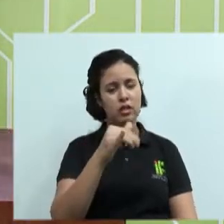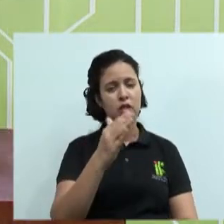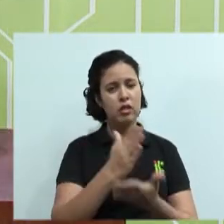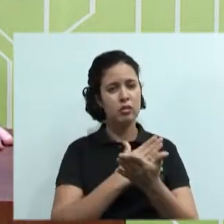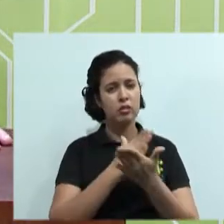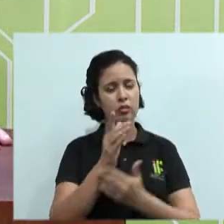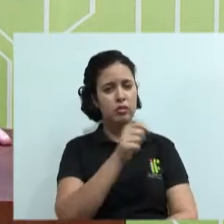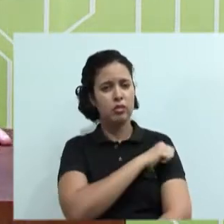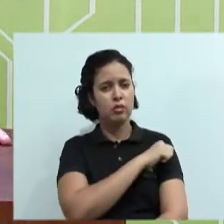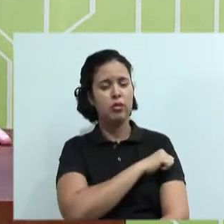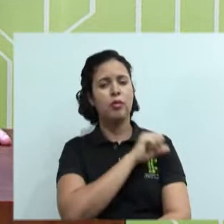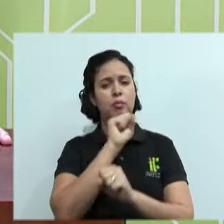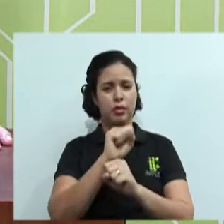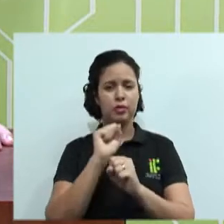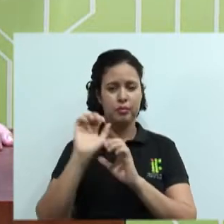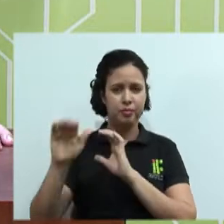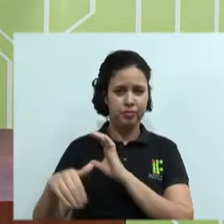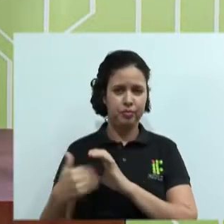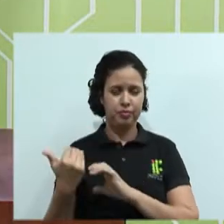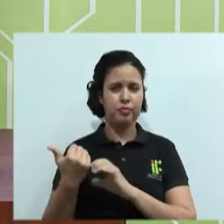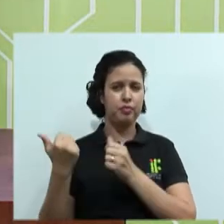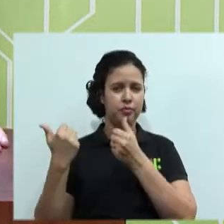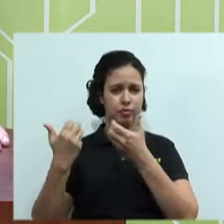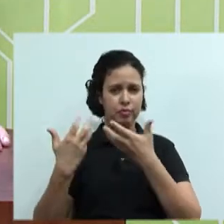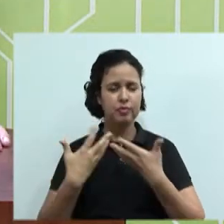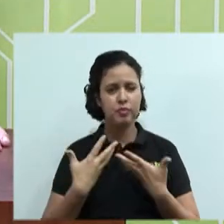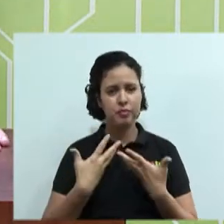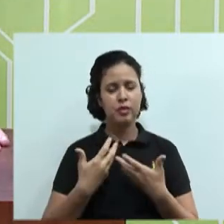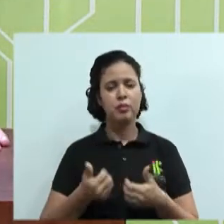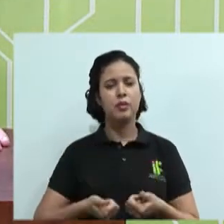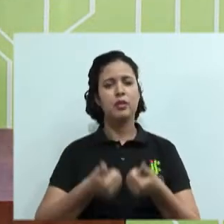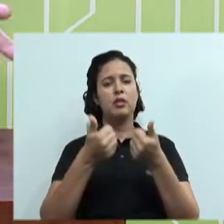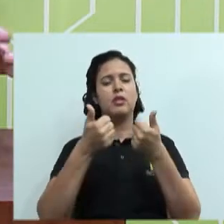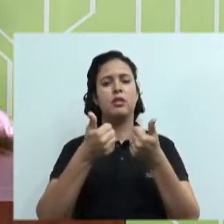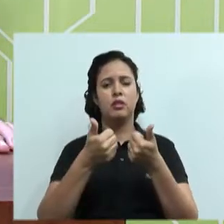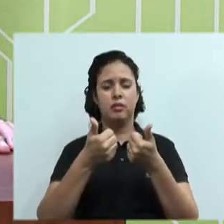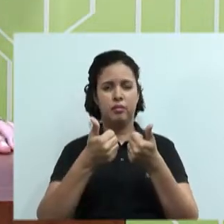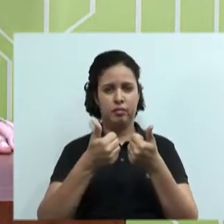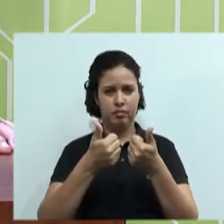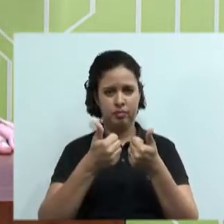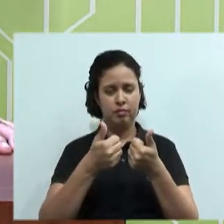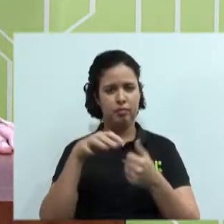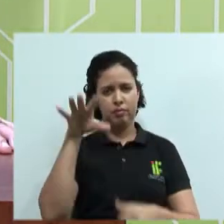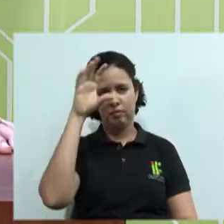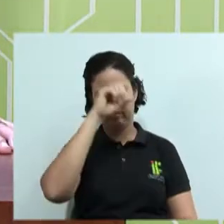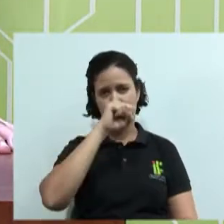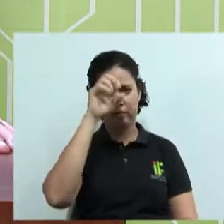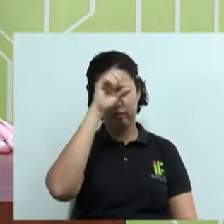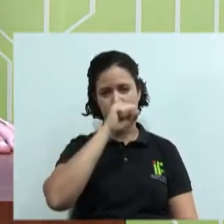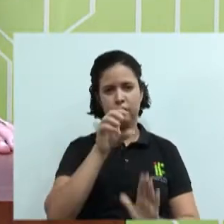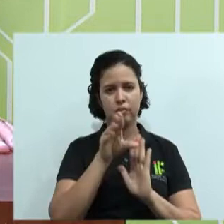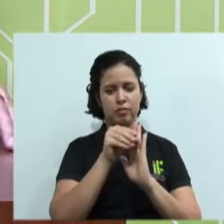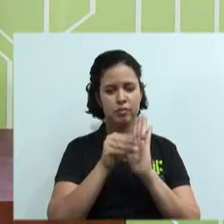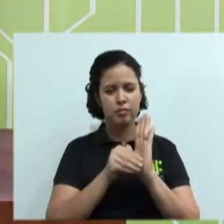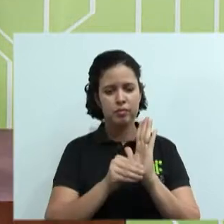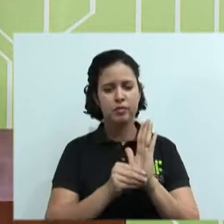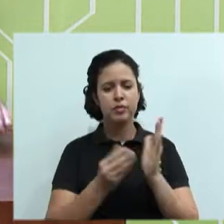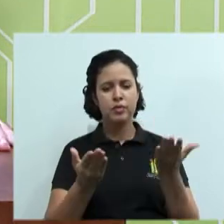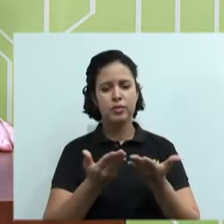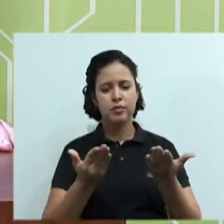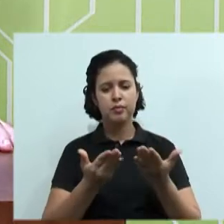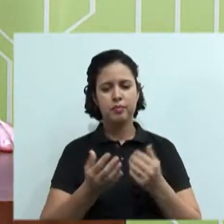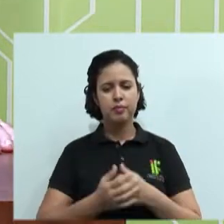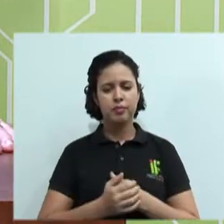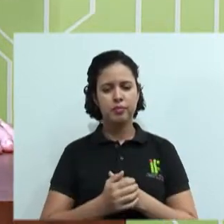passaram, gostaria que vocês deixassem a sua colaboração para melhorar aí o nosso aprendizagem durante o conteúdo de hoje, ok? Para